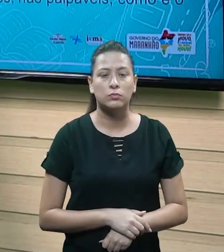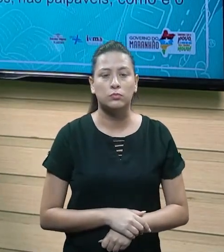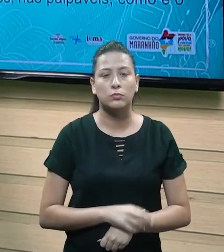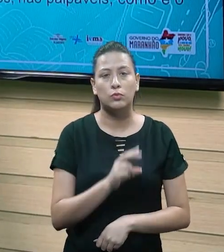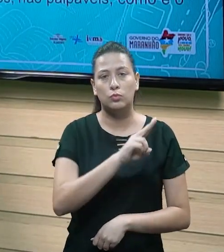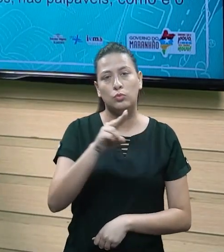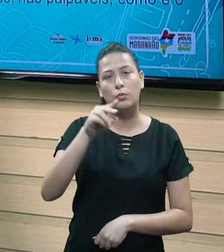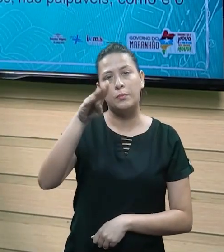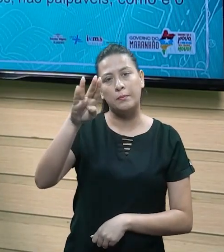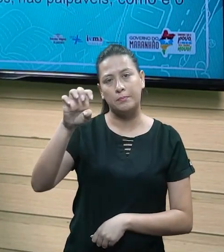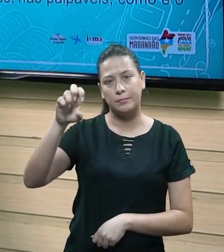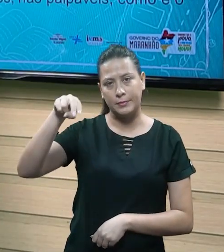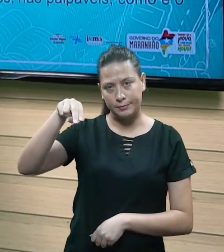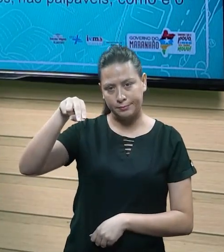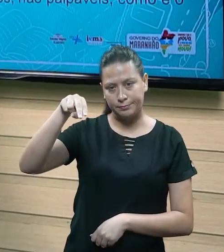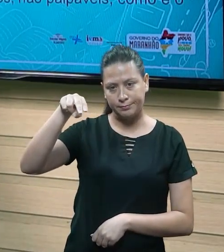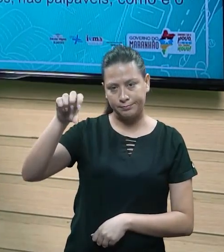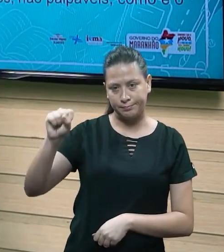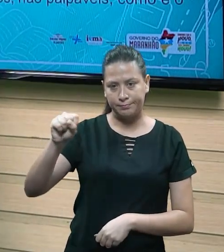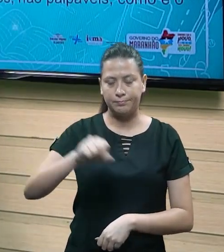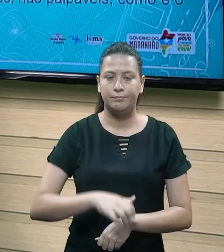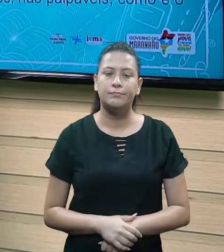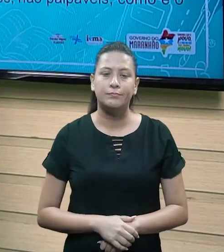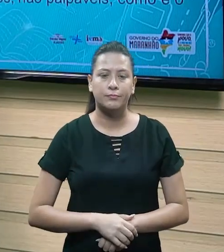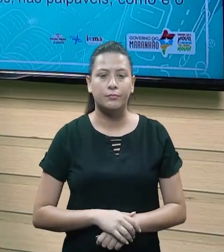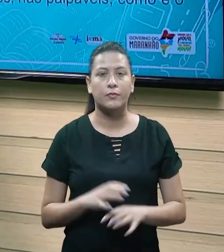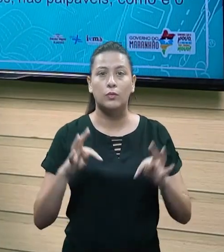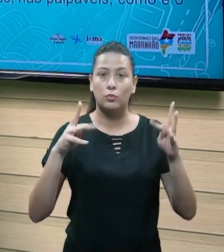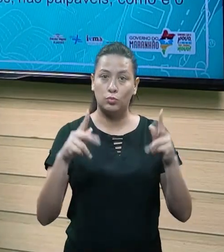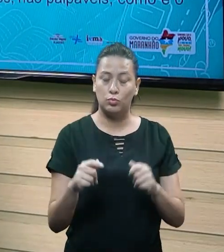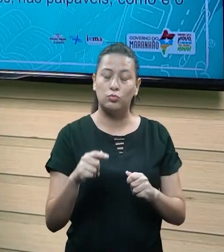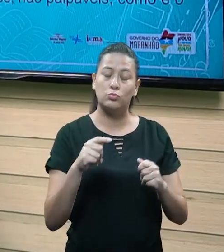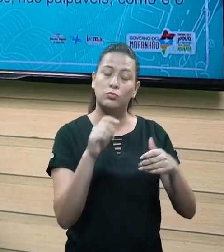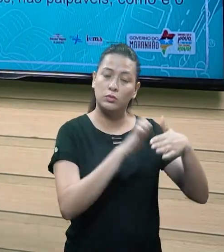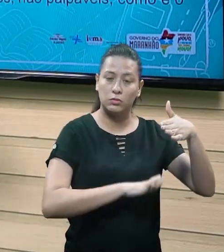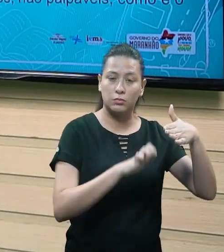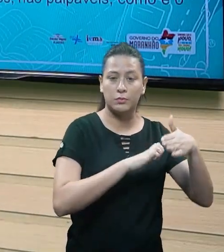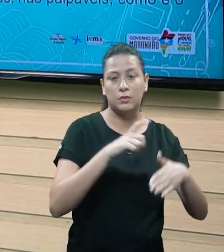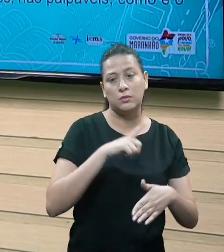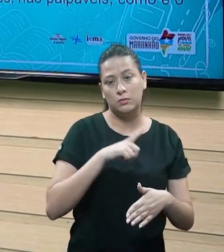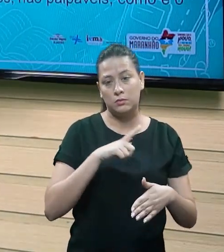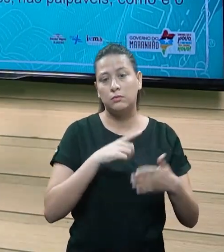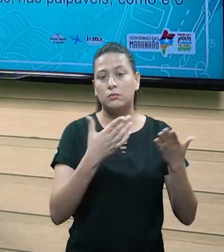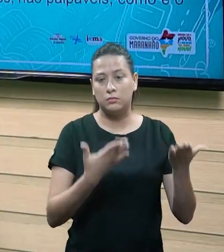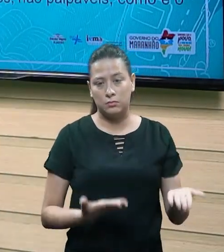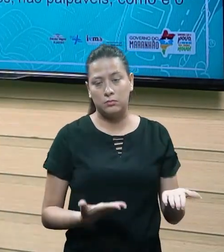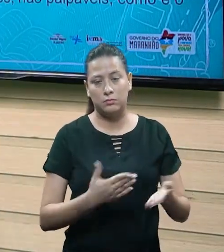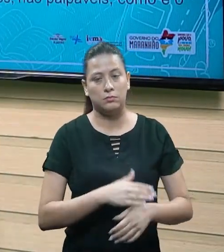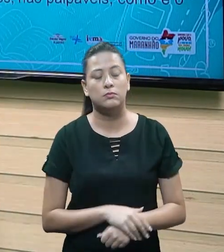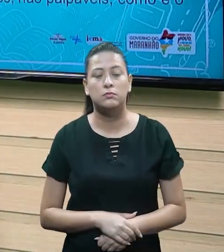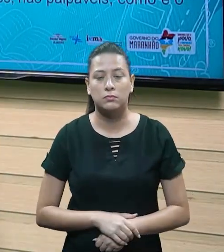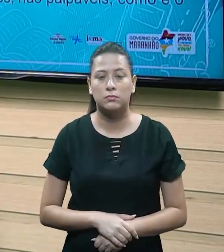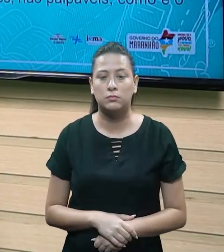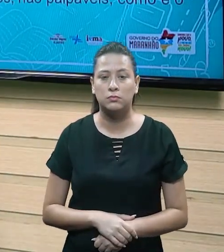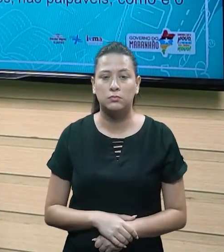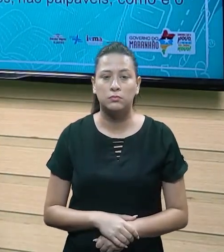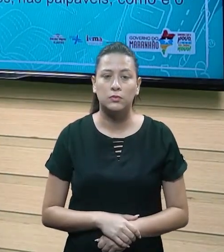receita pra essa empresa, a gente chama de bem, tá bem? Então, tudo que a empresa possui, a gente vai chamar de bem. No caso, os tangíveis são aqueles que são